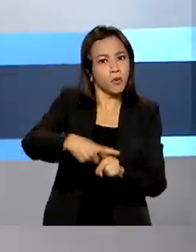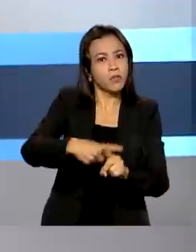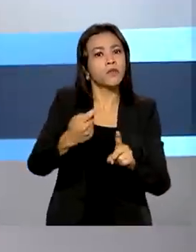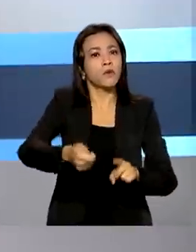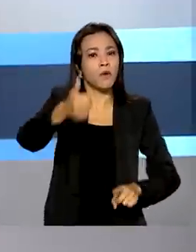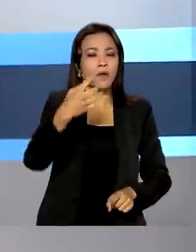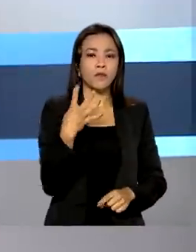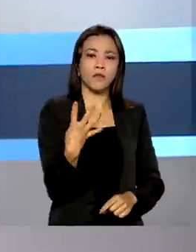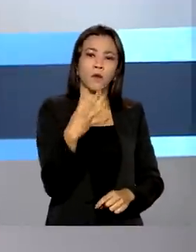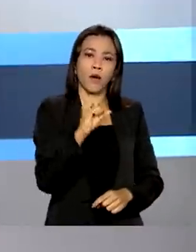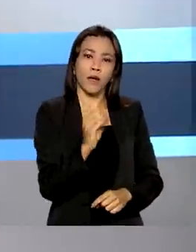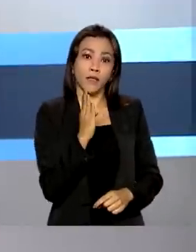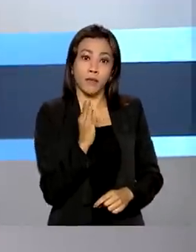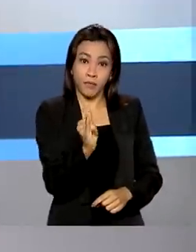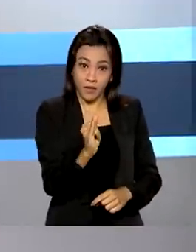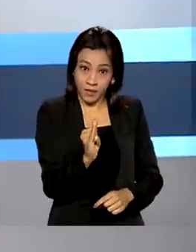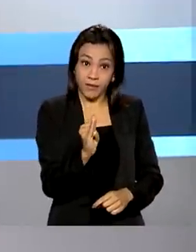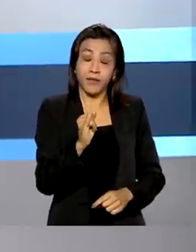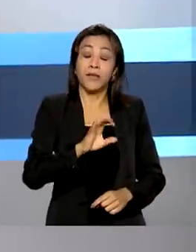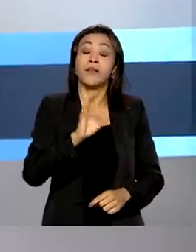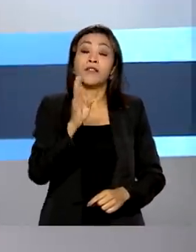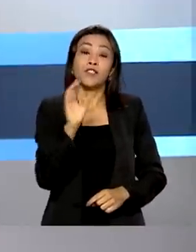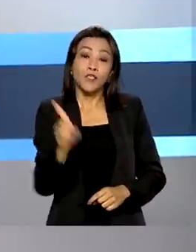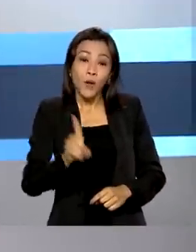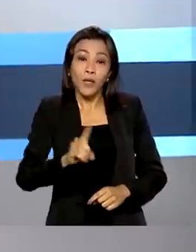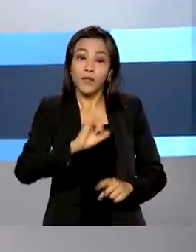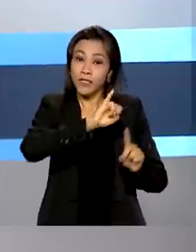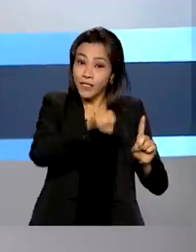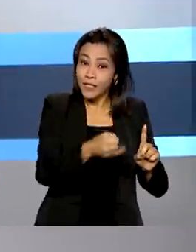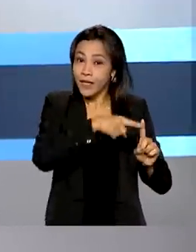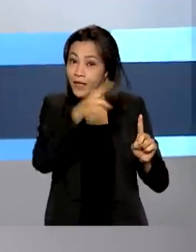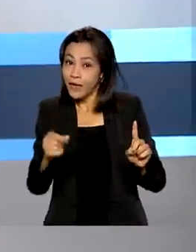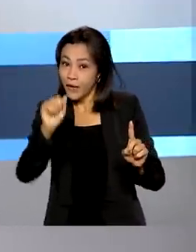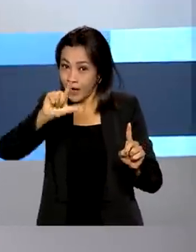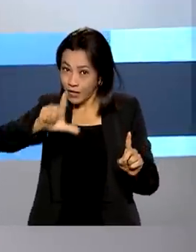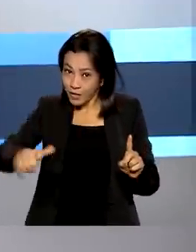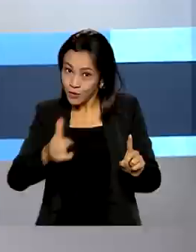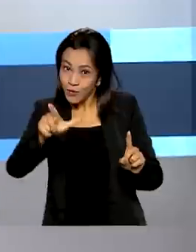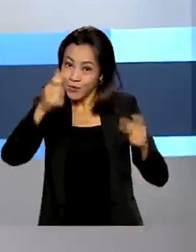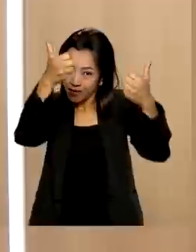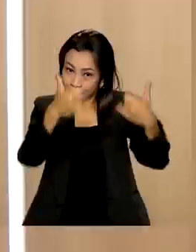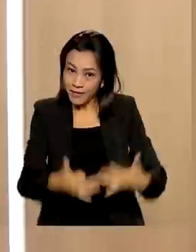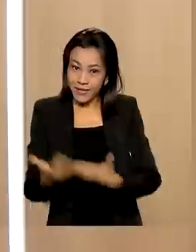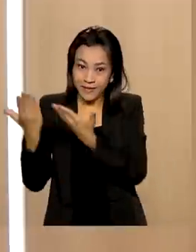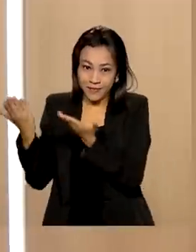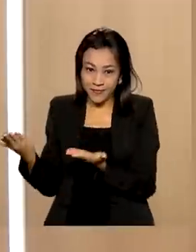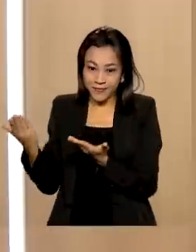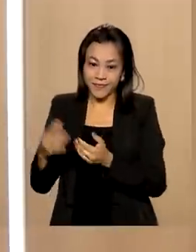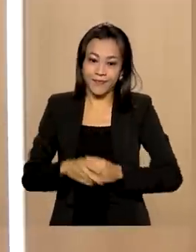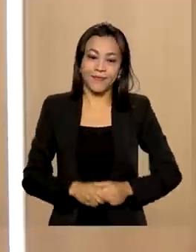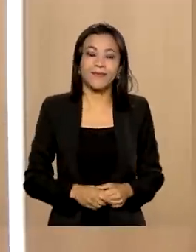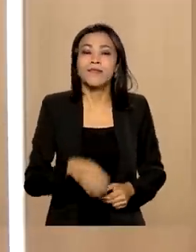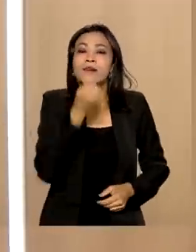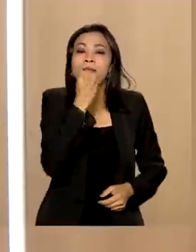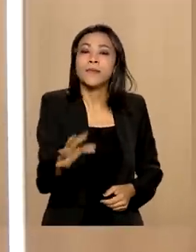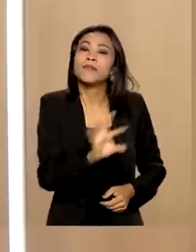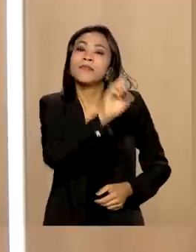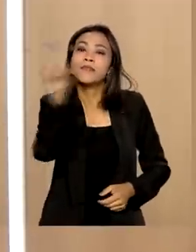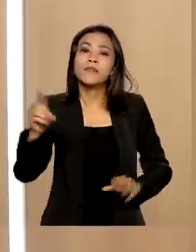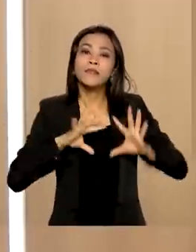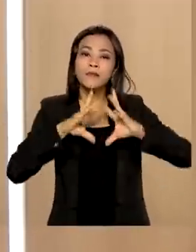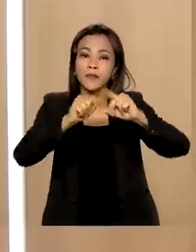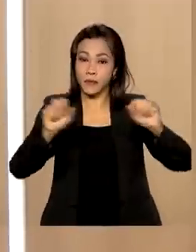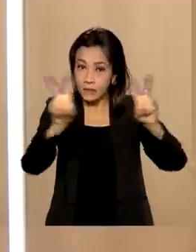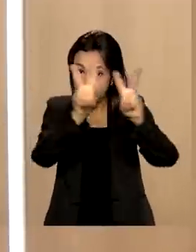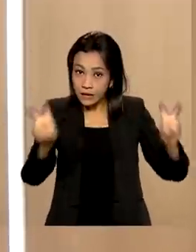bilhões de dólares entre janeiro e julho deste ano. Quem comenta é Ricardo Caldas. Bom dia, bom dia a todos. O nosso